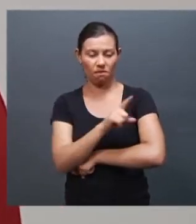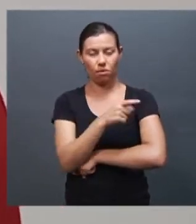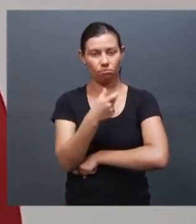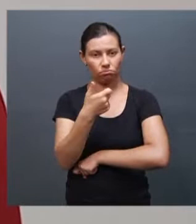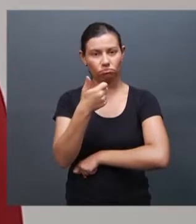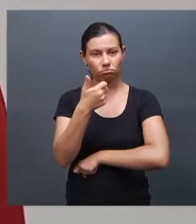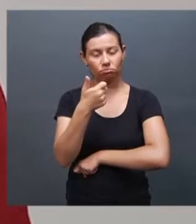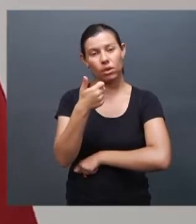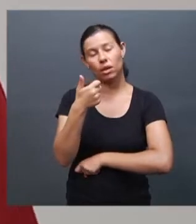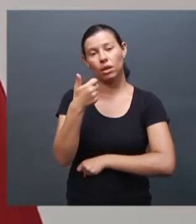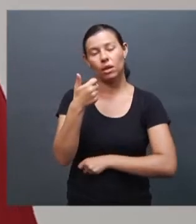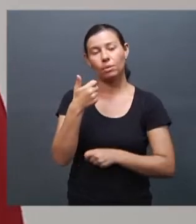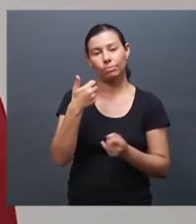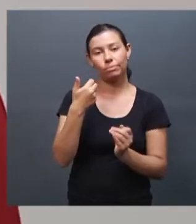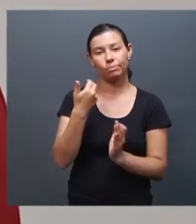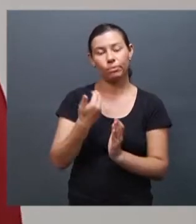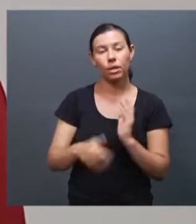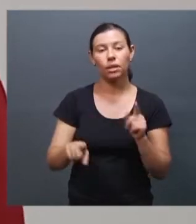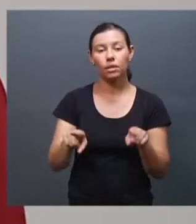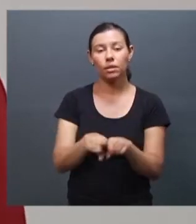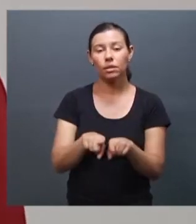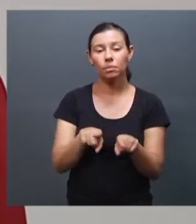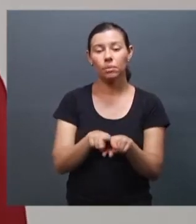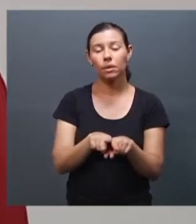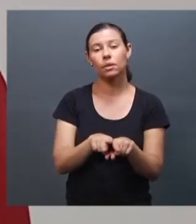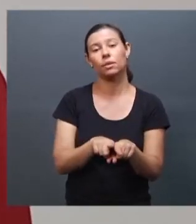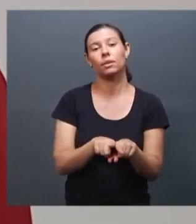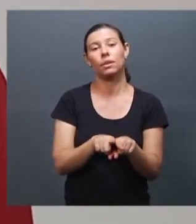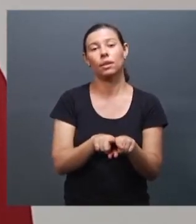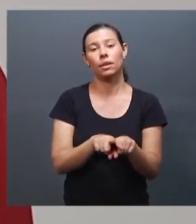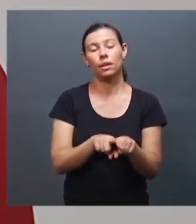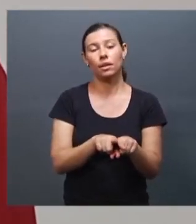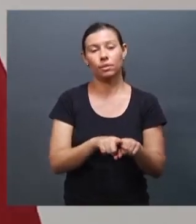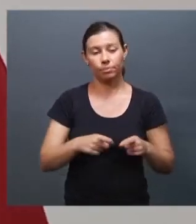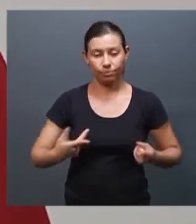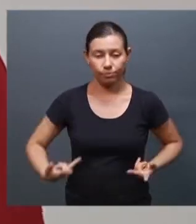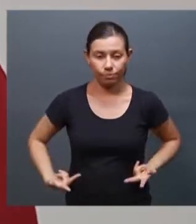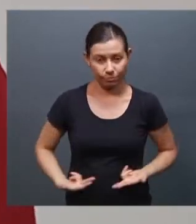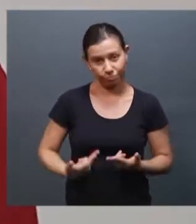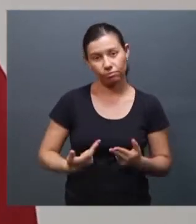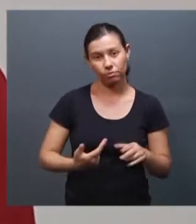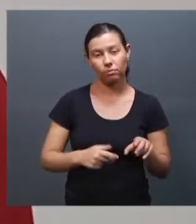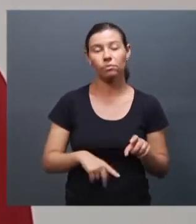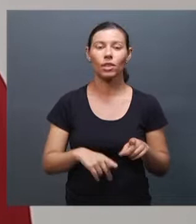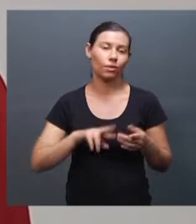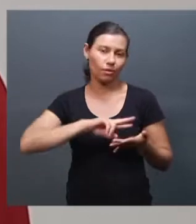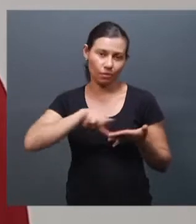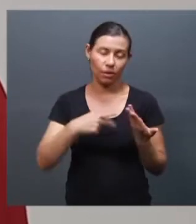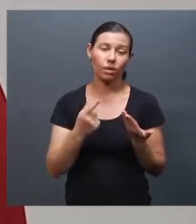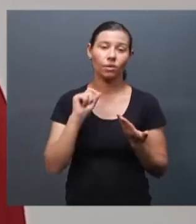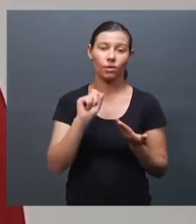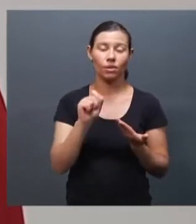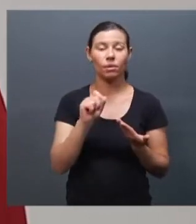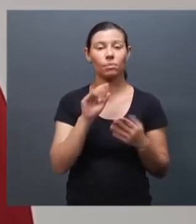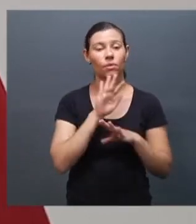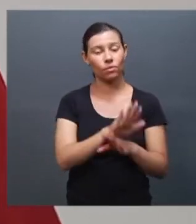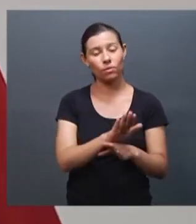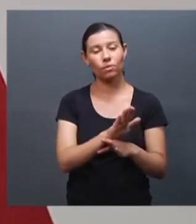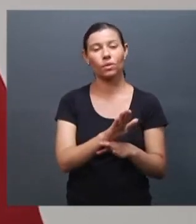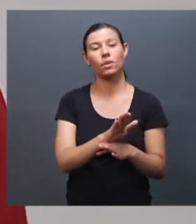cresça, que ela fique estável, não é? E vamos colocar comedouros em alguns locais,